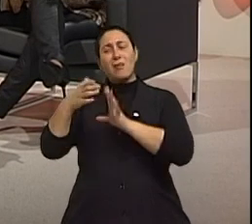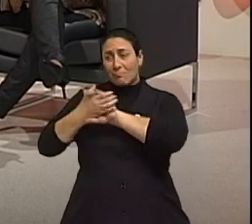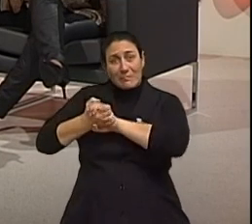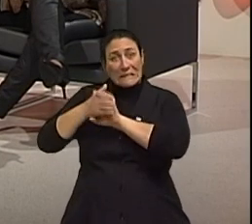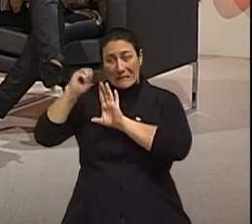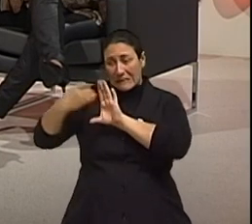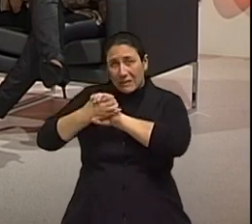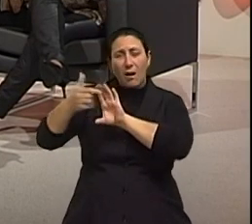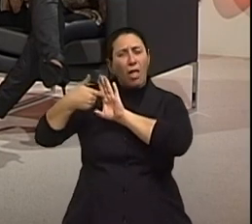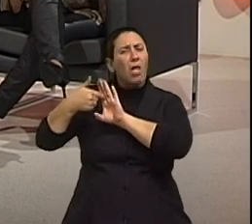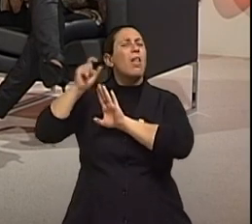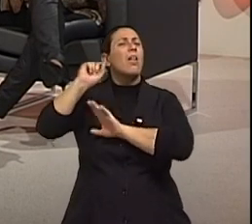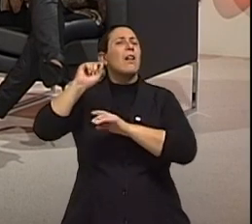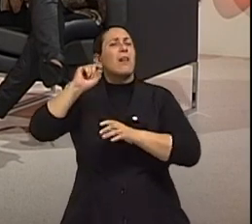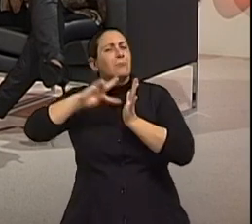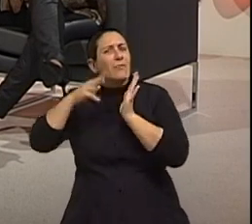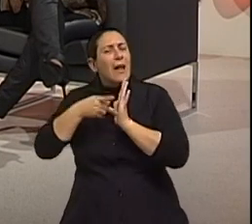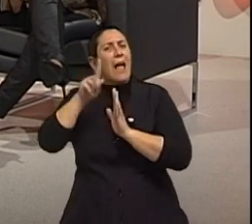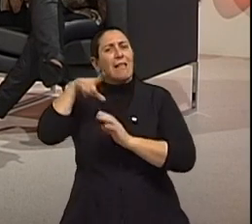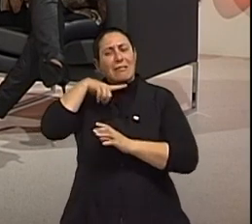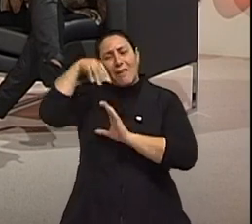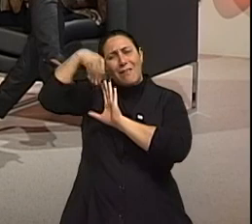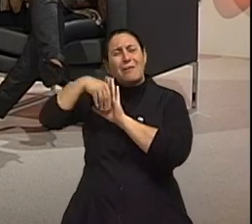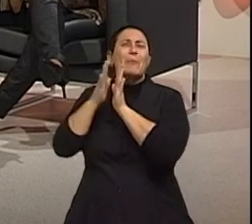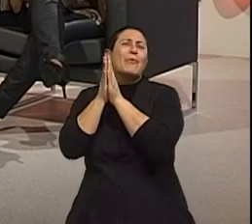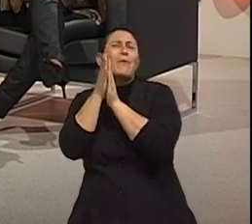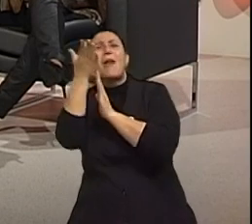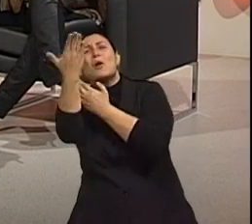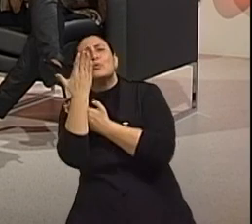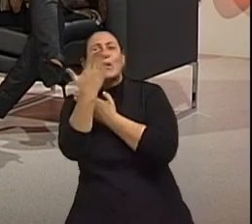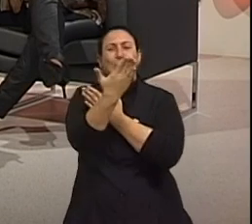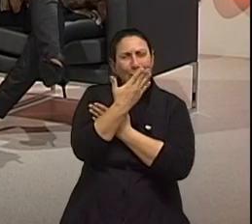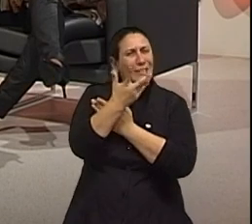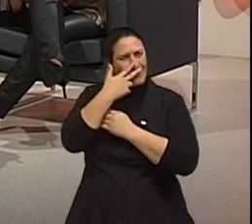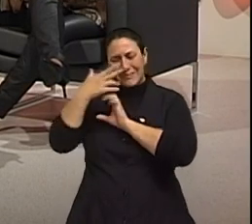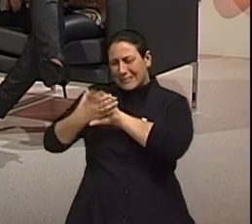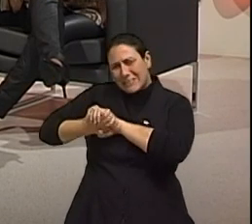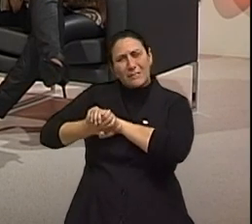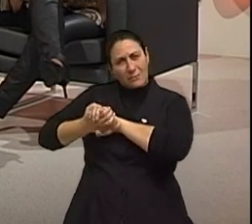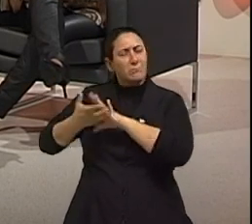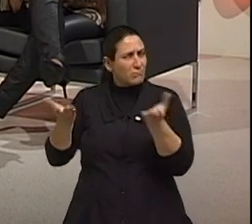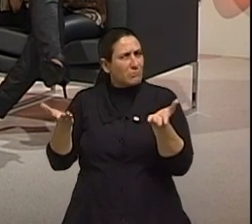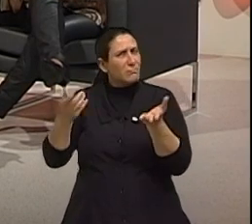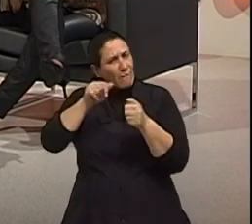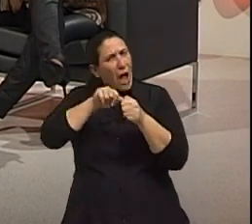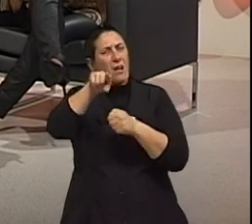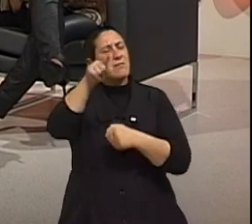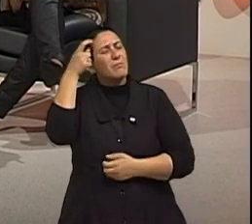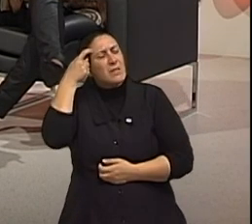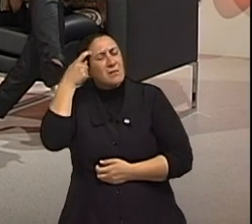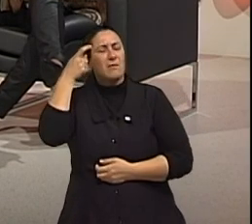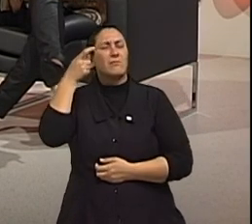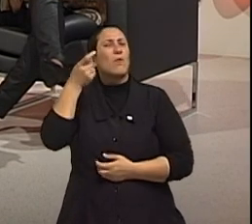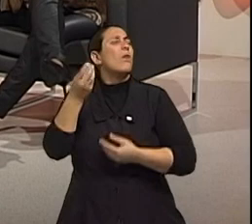dadas, o nosso mesmo, aqui dentro, ó, tem uma mãozinha pedindo me dá a mão, me dá a mão, que eu estou aqui sozinho. Faça isso, pense